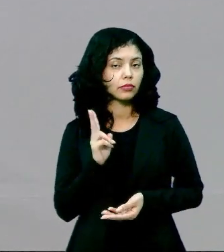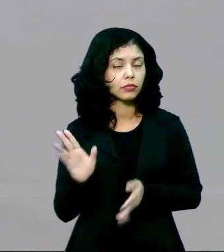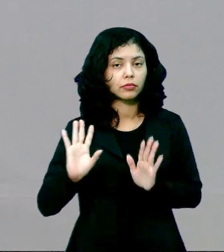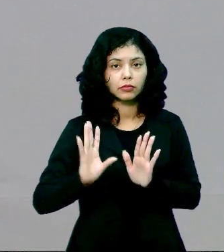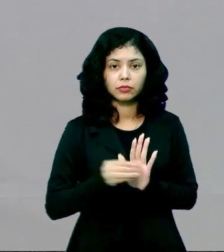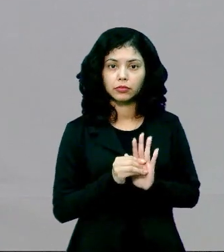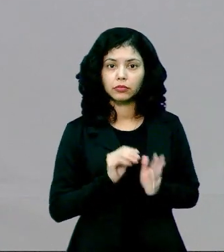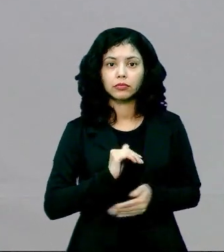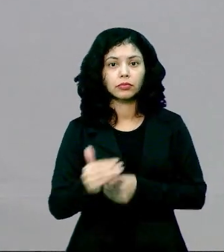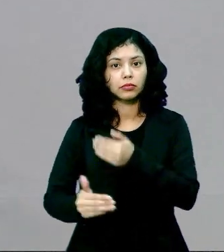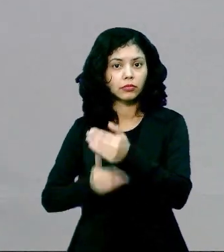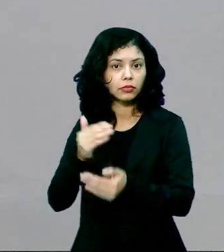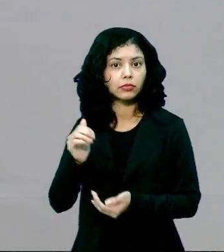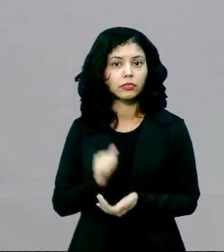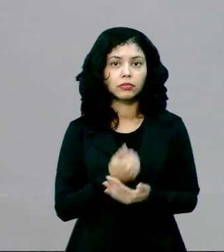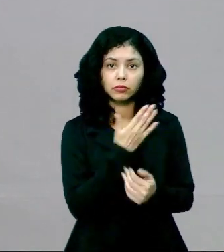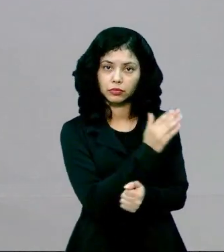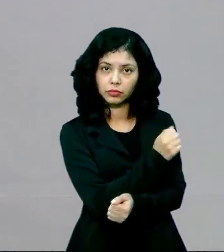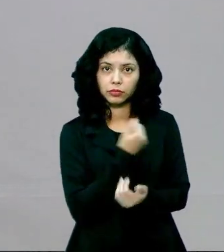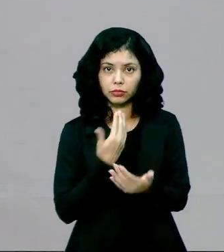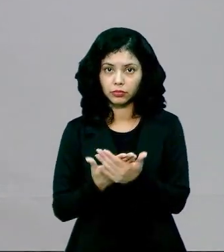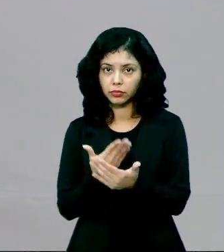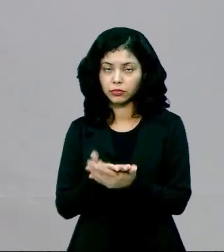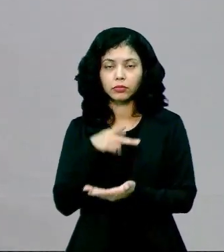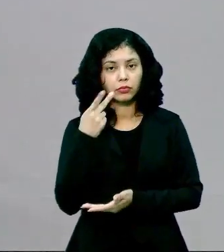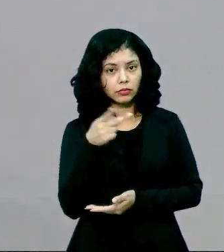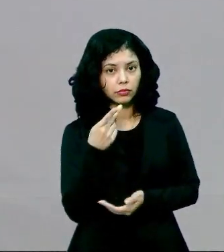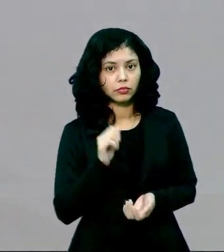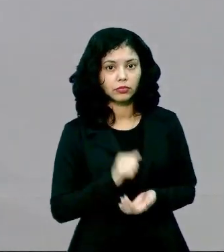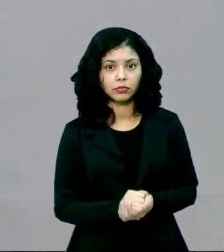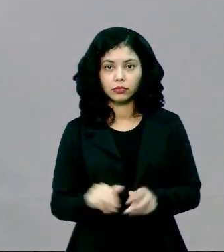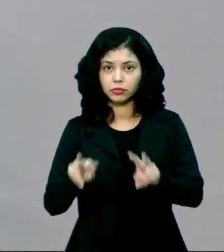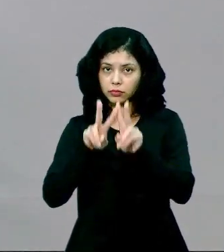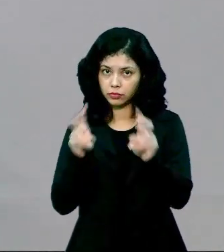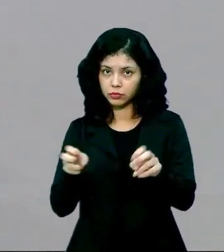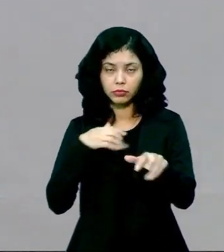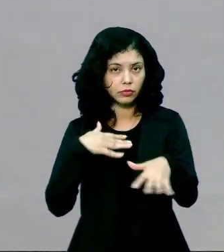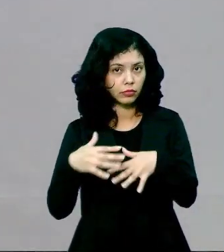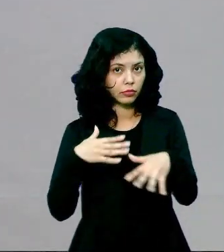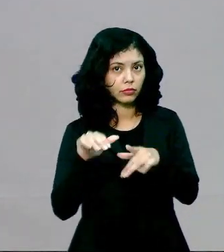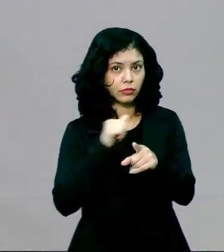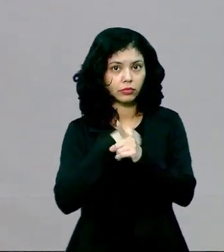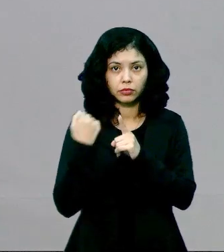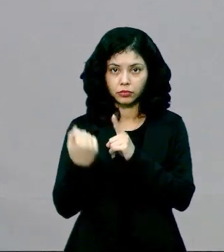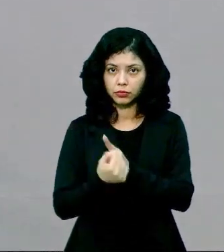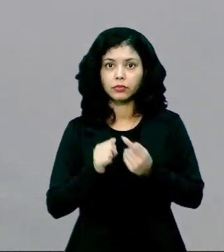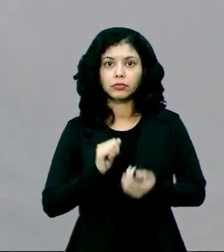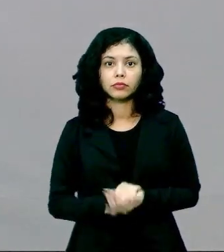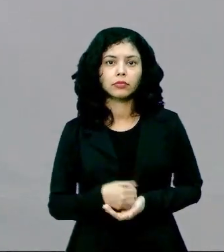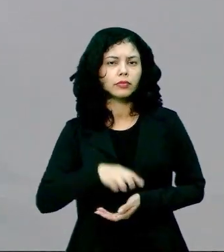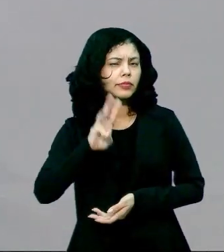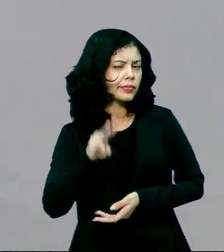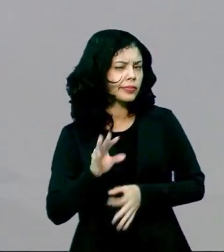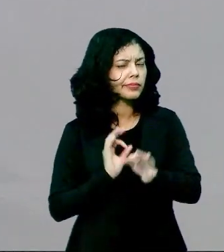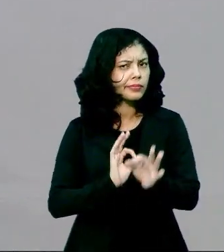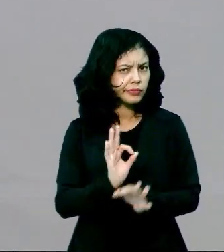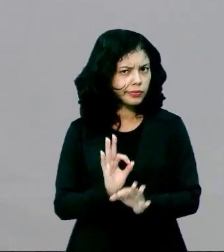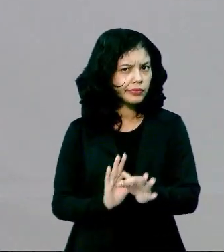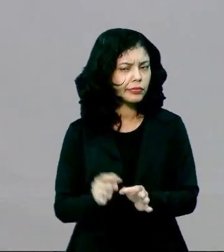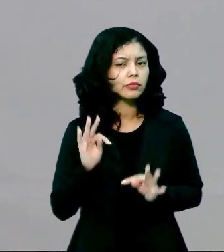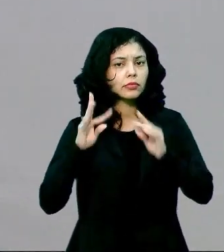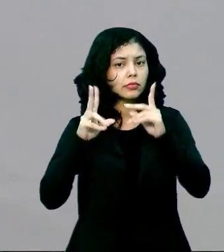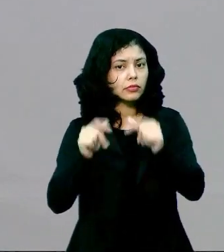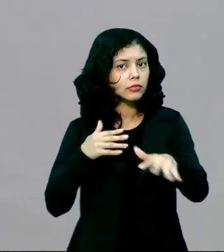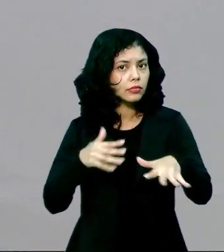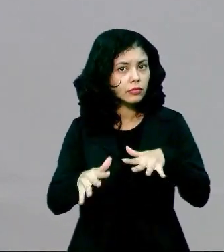coloco ao longo de aulas em que eu ministro a respeito dos movimentos sociais. Quem é que se organiza